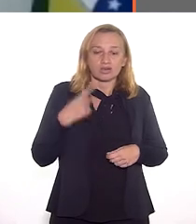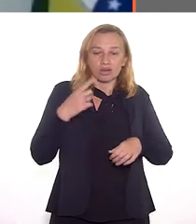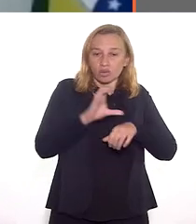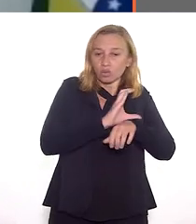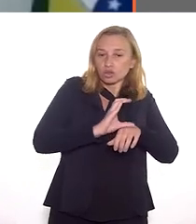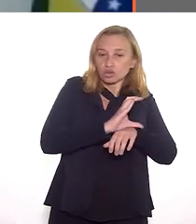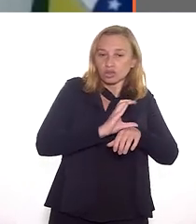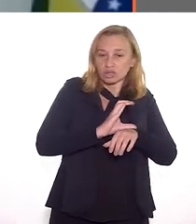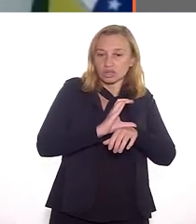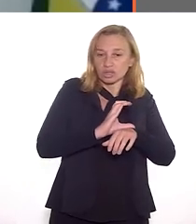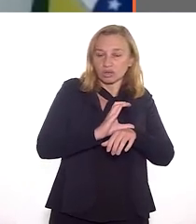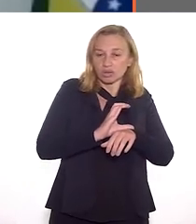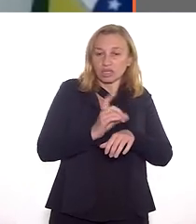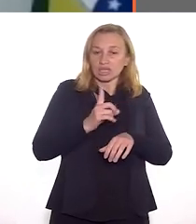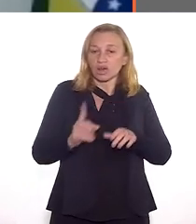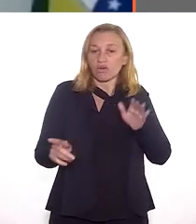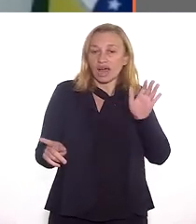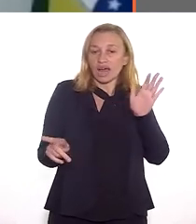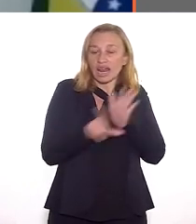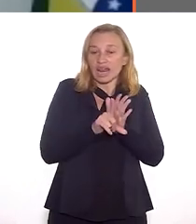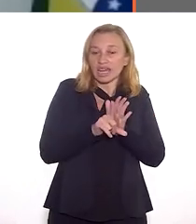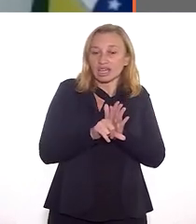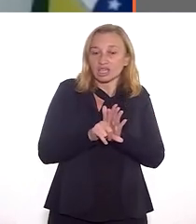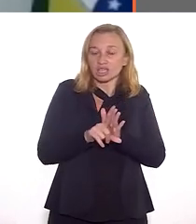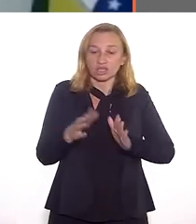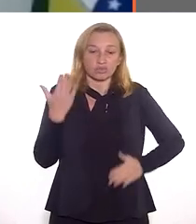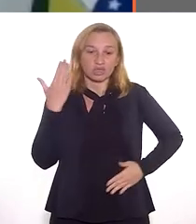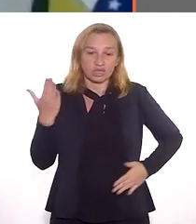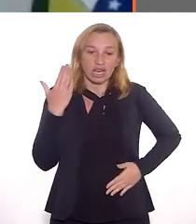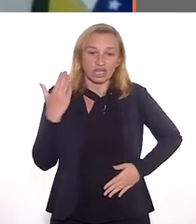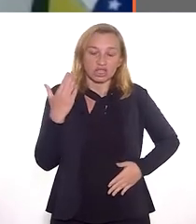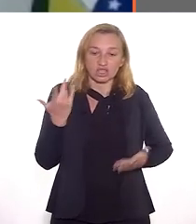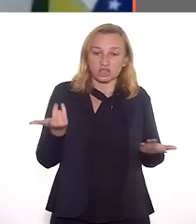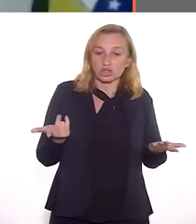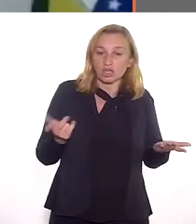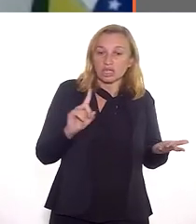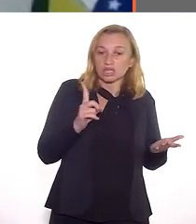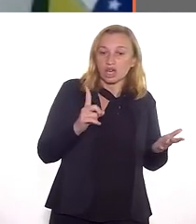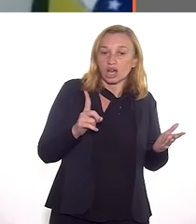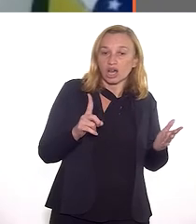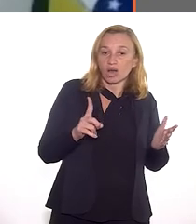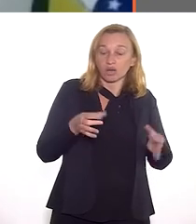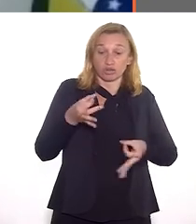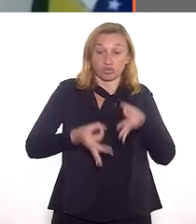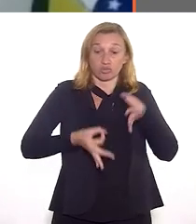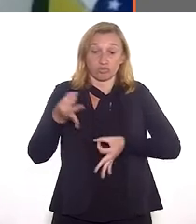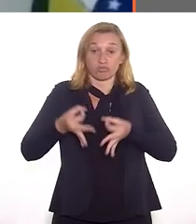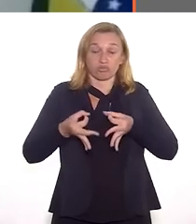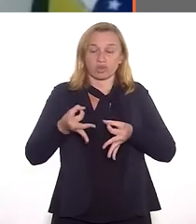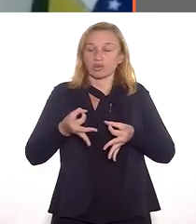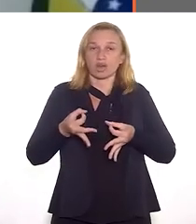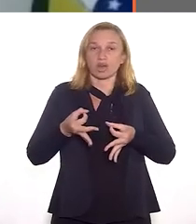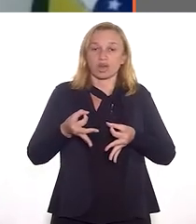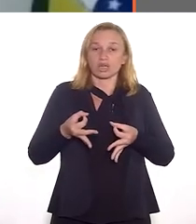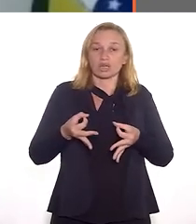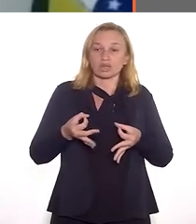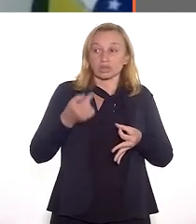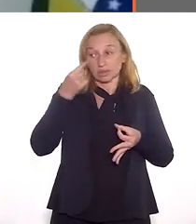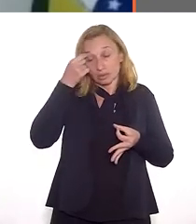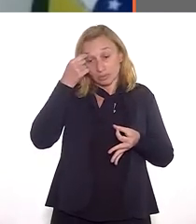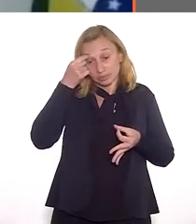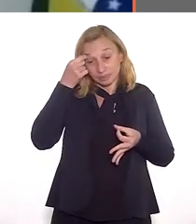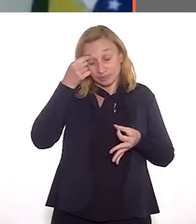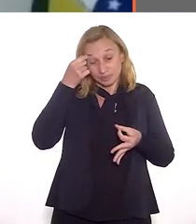a viger a Constituição nesses territórios, e não a lei do crime, não o toque de recolher, não os tribunais de exceção,